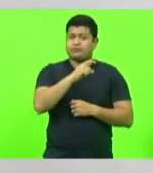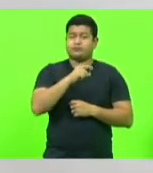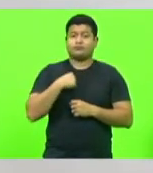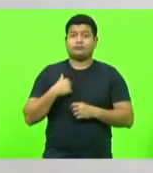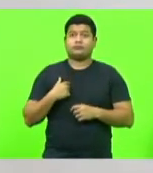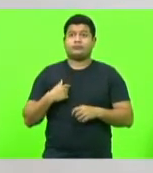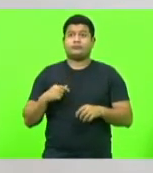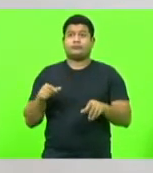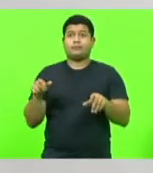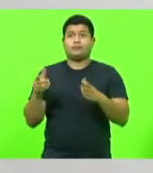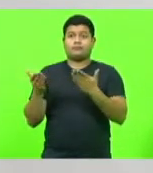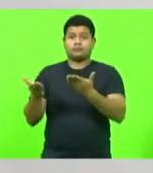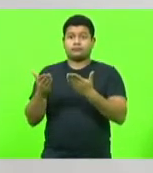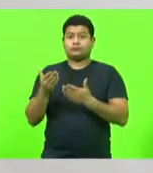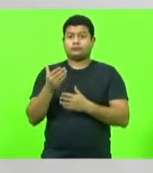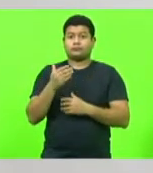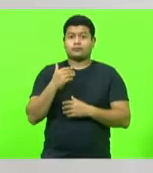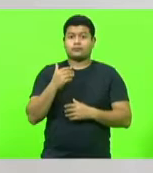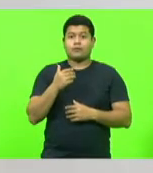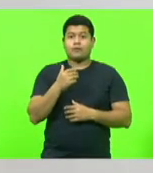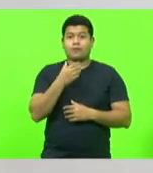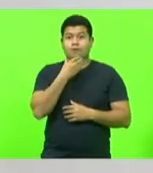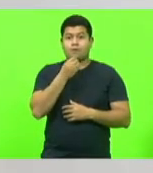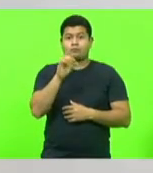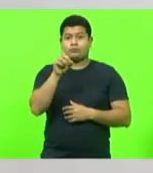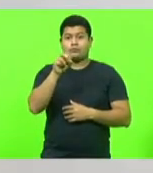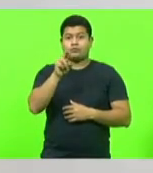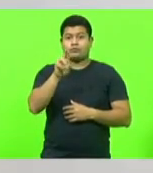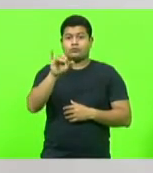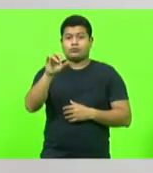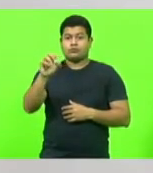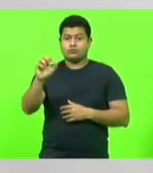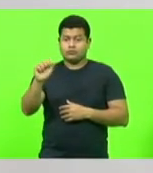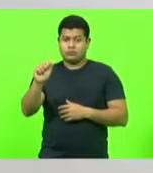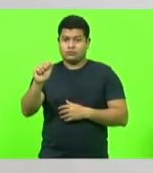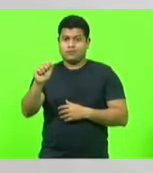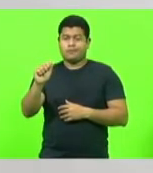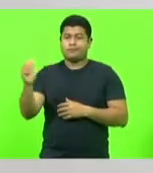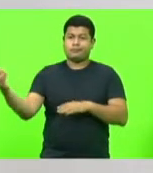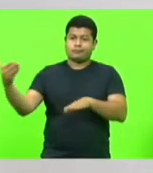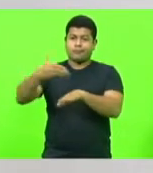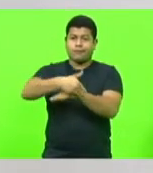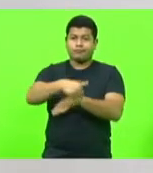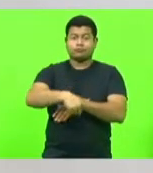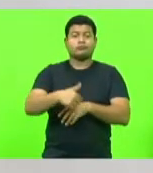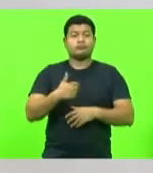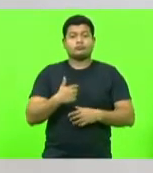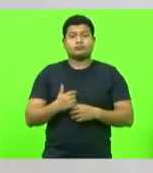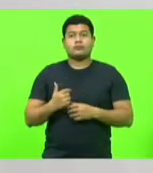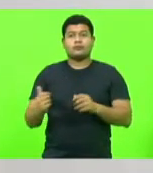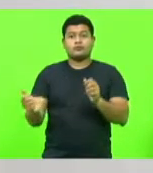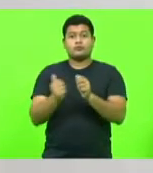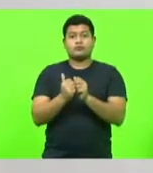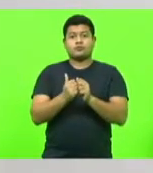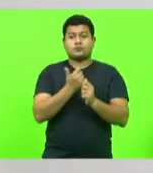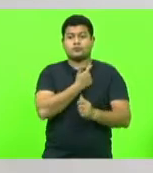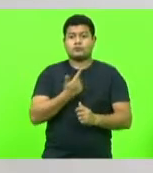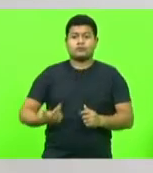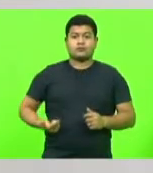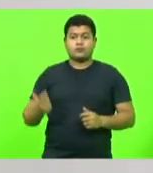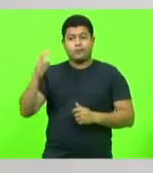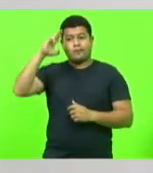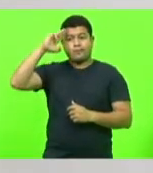aquela figura grotesca do Dória no nosso estado, reuniu com a outra figura aqui, o governador Carlos Moisés, e realmente